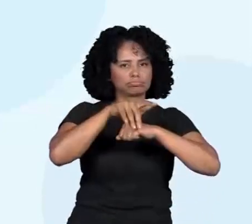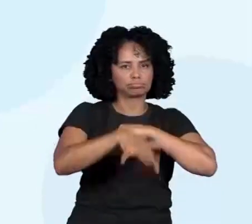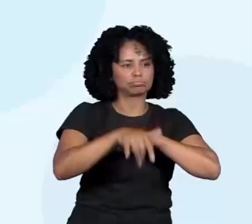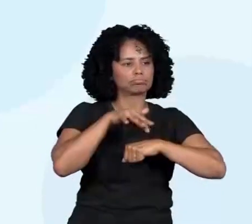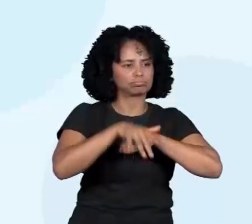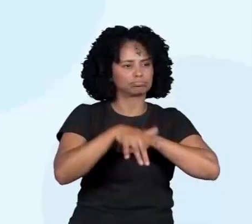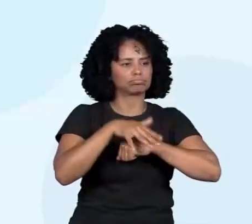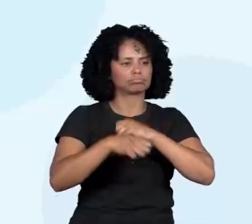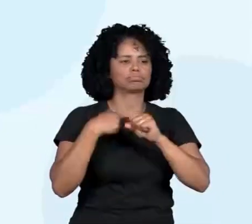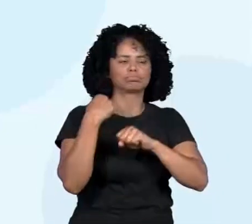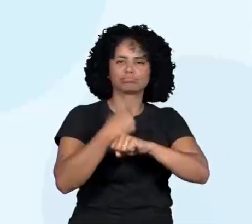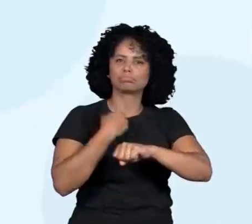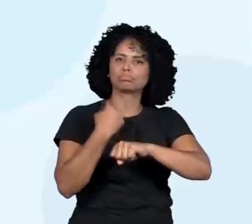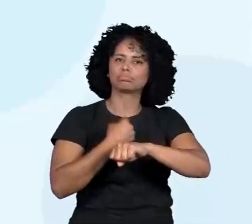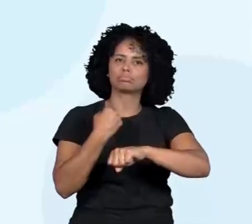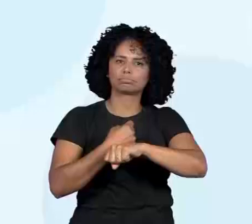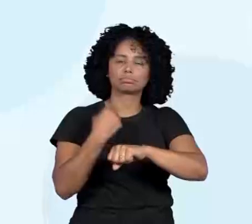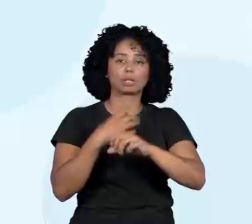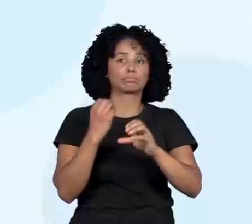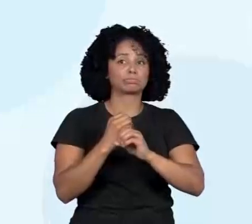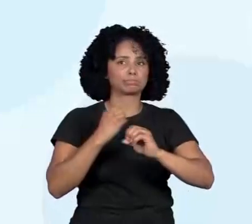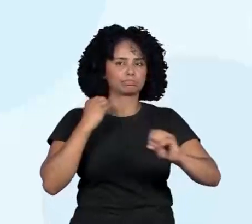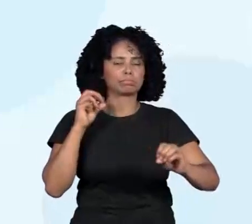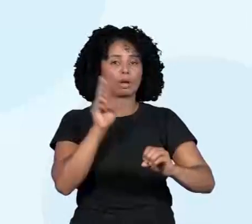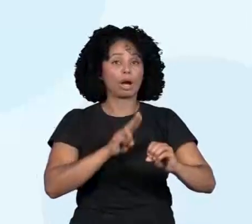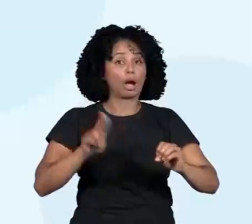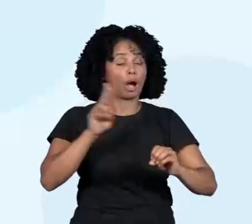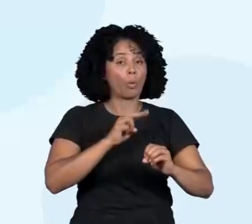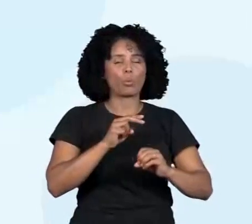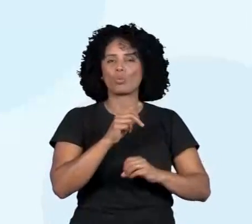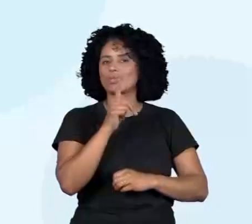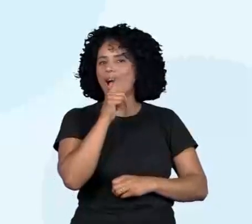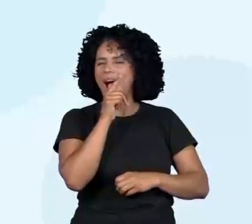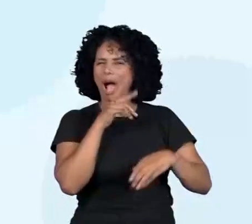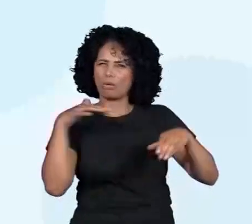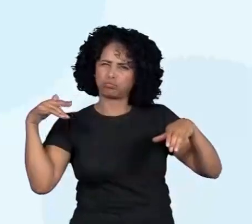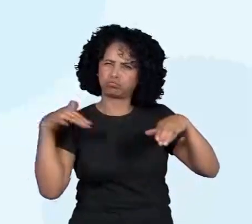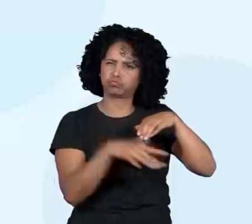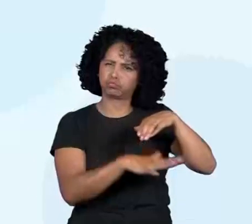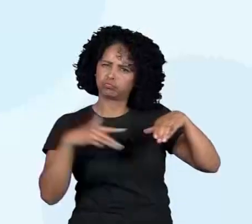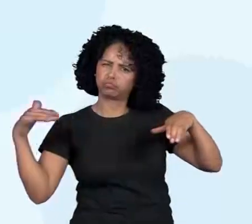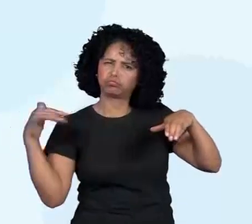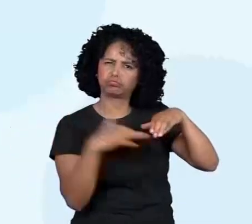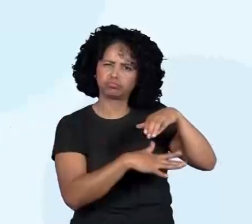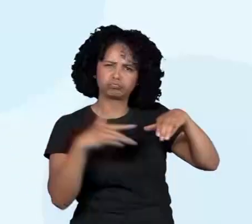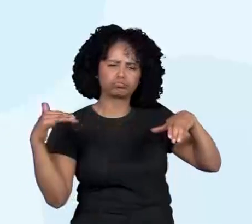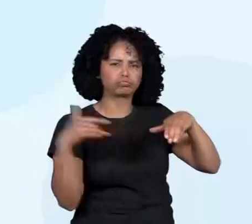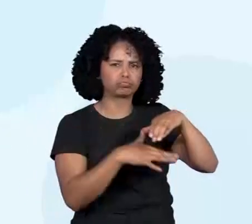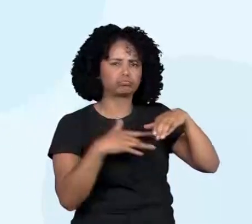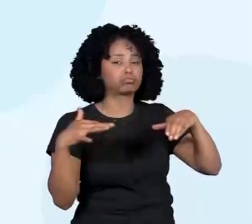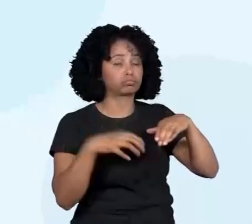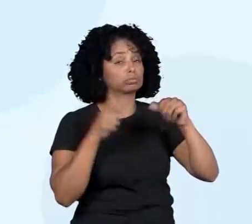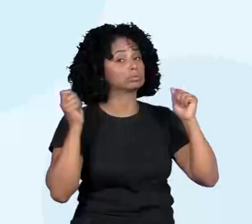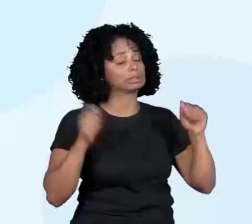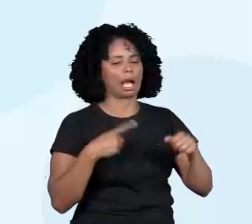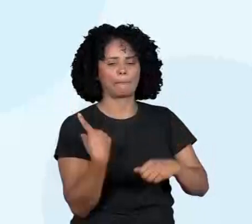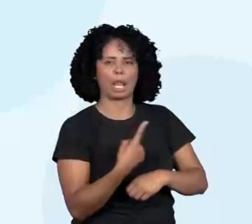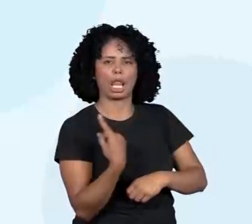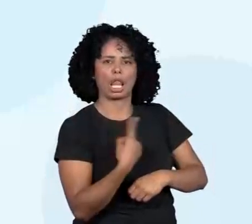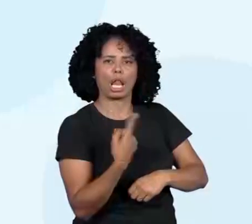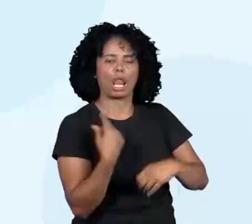engenharia que usa a força das águas para gerar energia. É um complicado projeto de